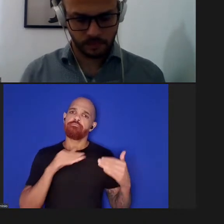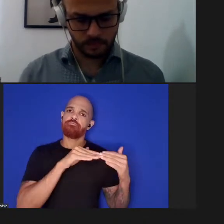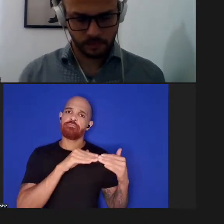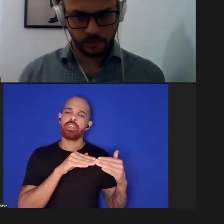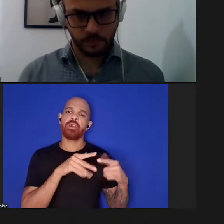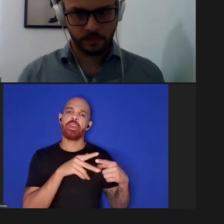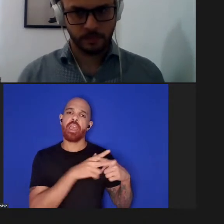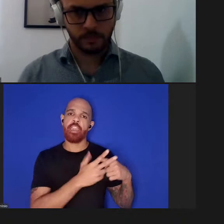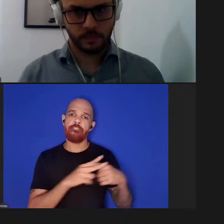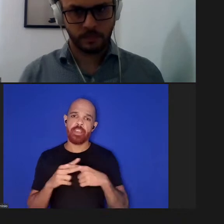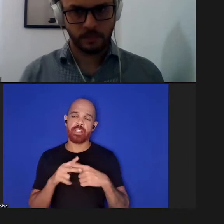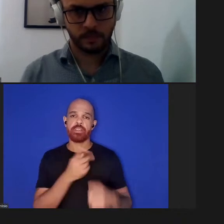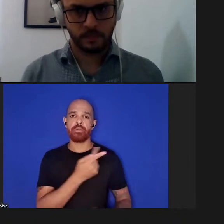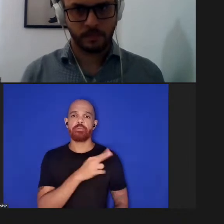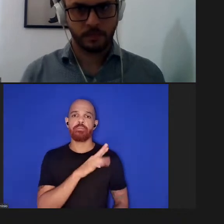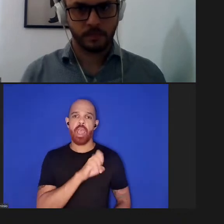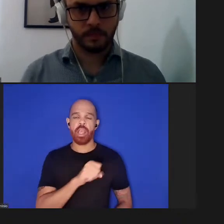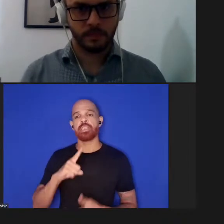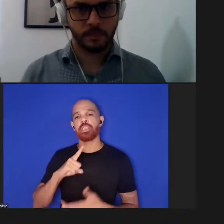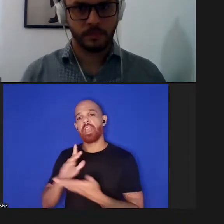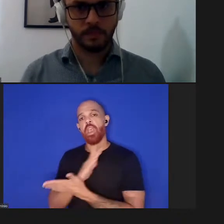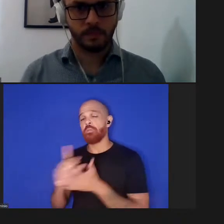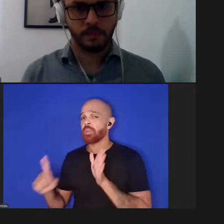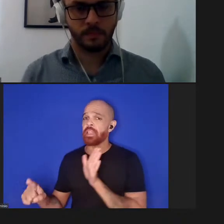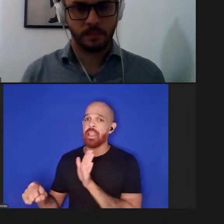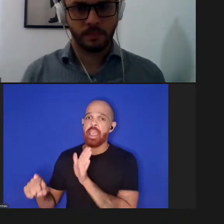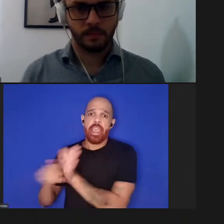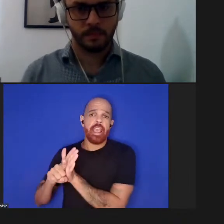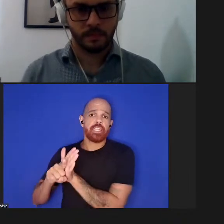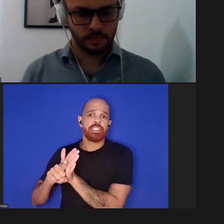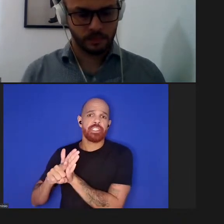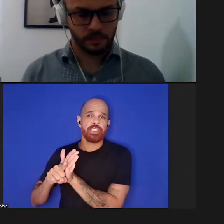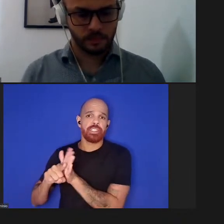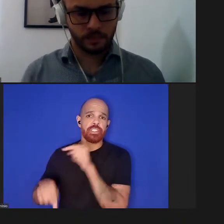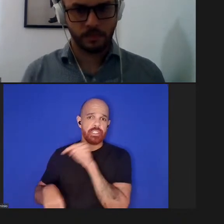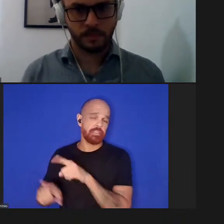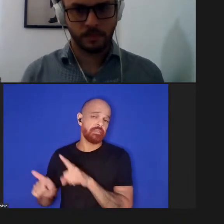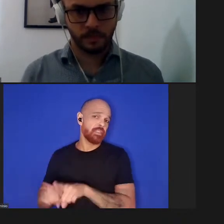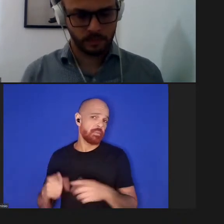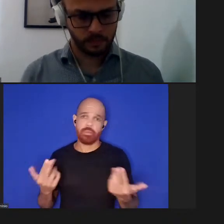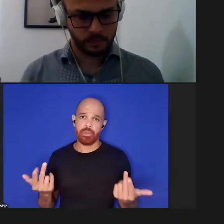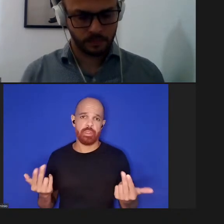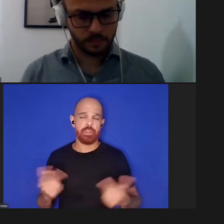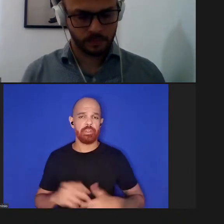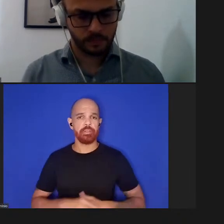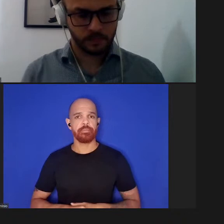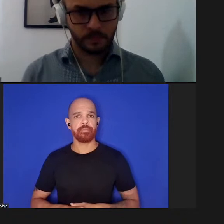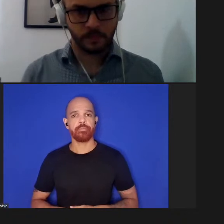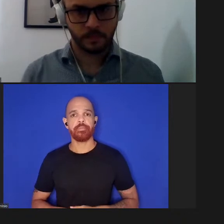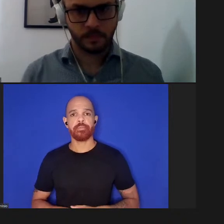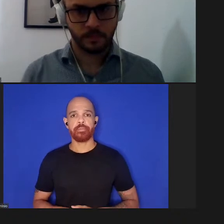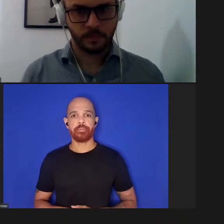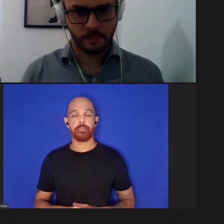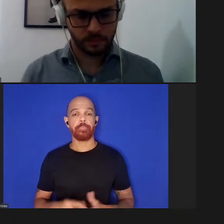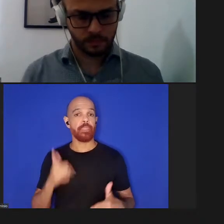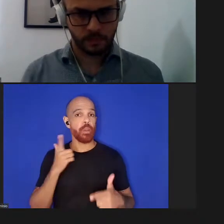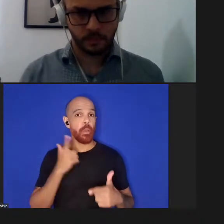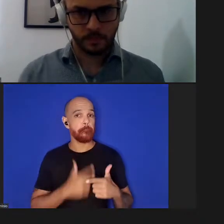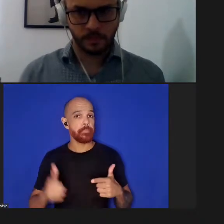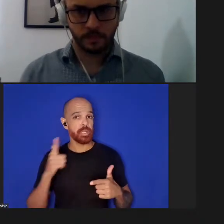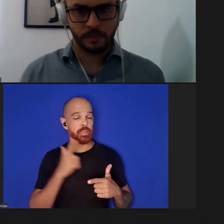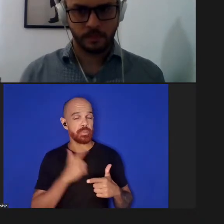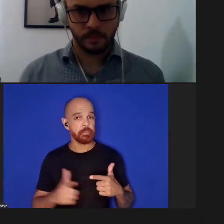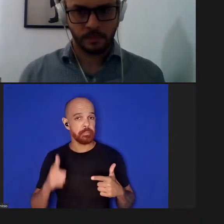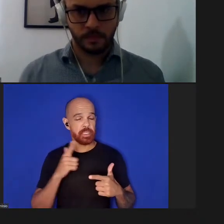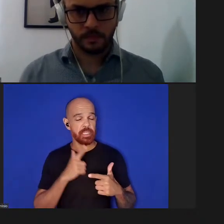páreos e coisas muito negativas também o problema da integridade